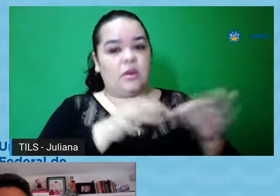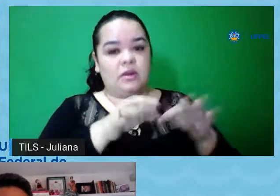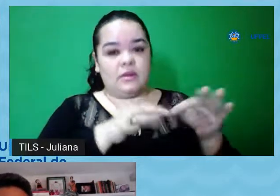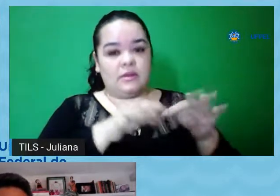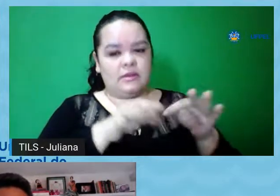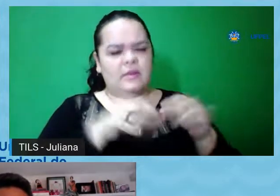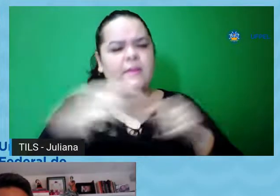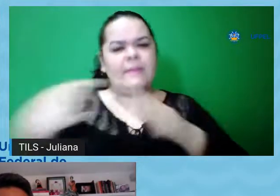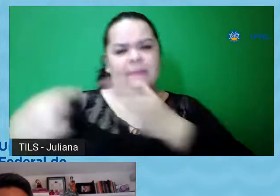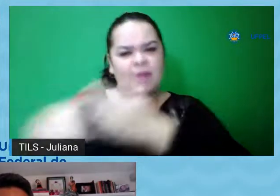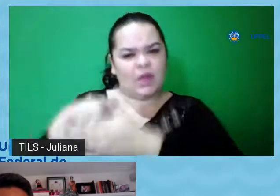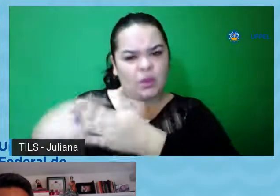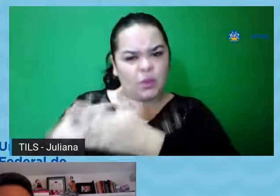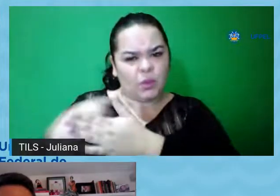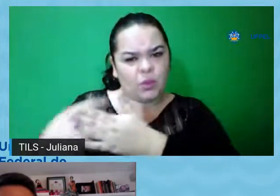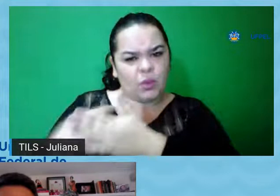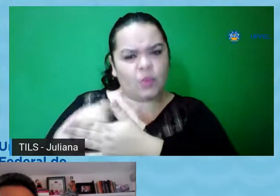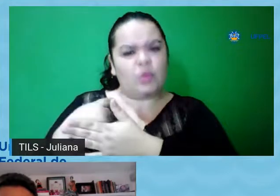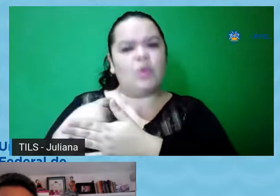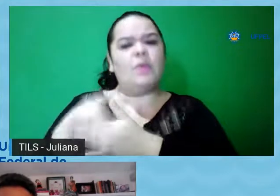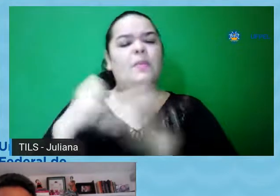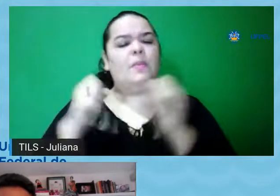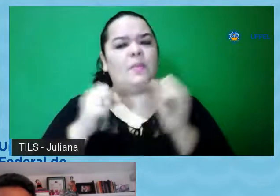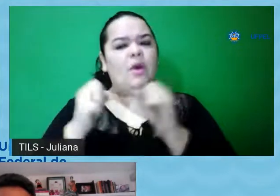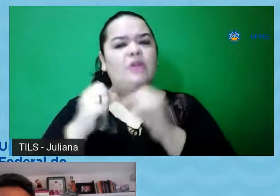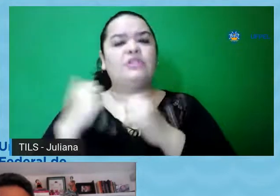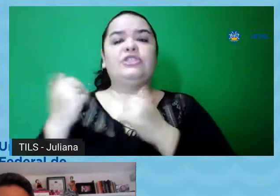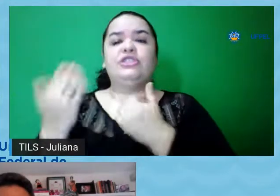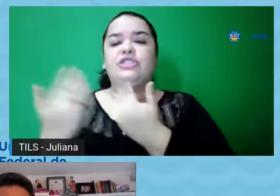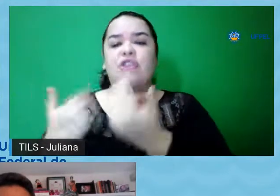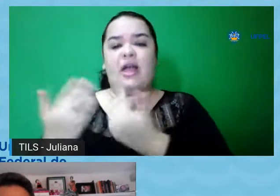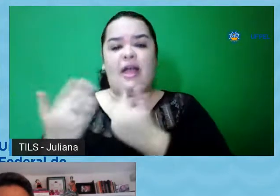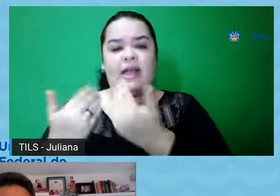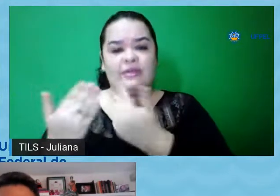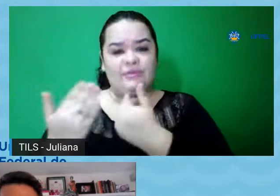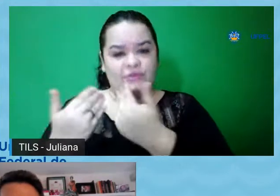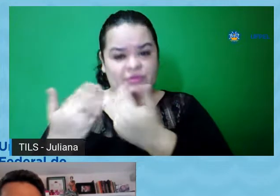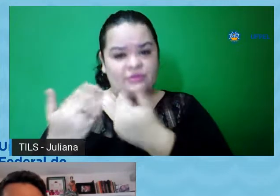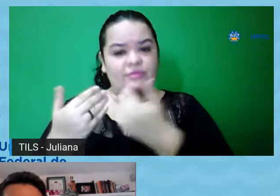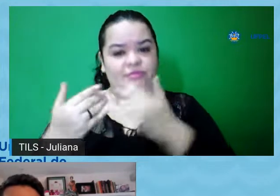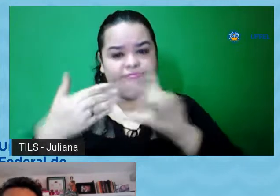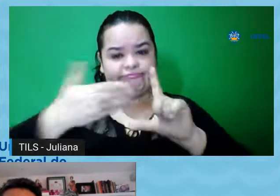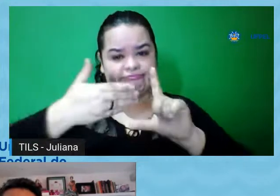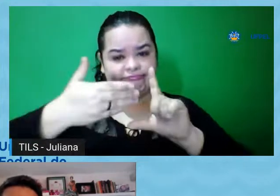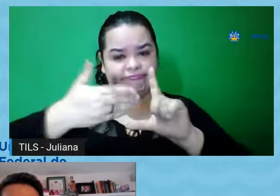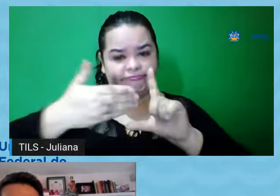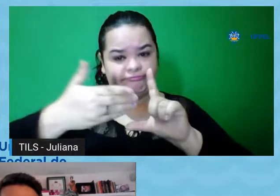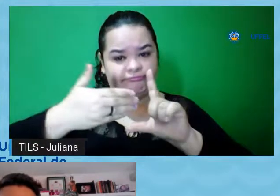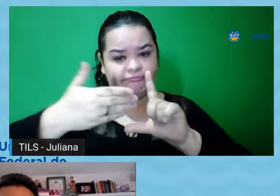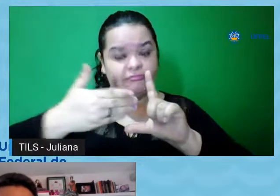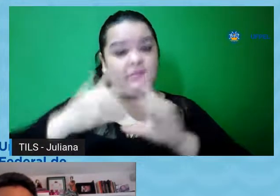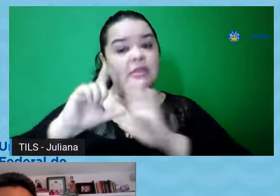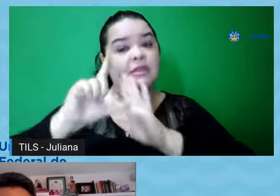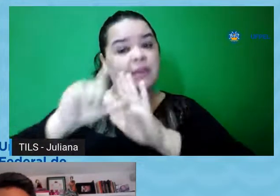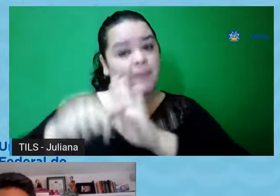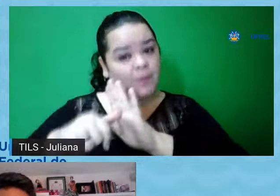perguntas e comentários podem ser feitos no chat da live e ao final da apresentação serão repassadas ao convidado.